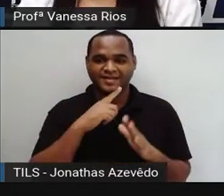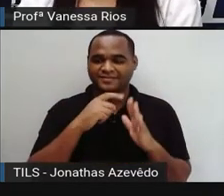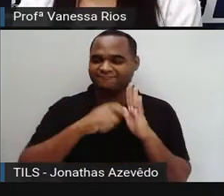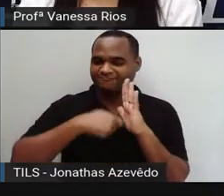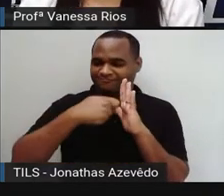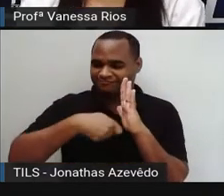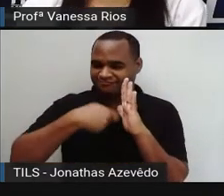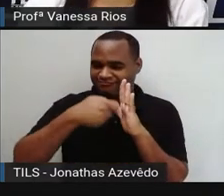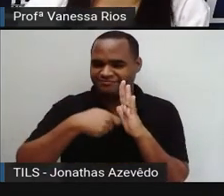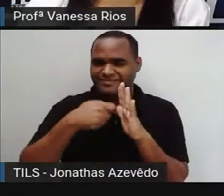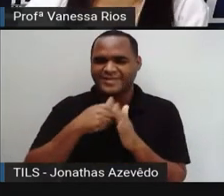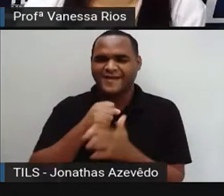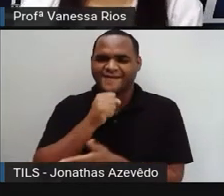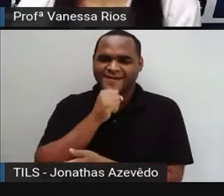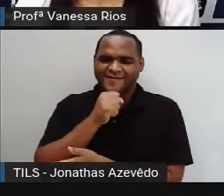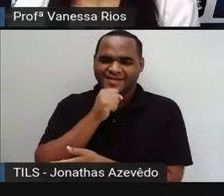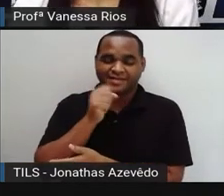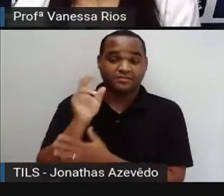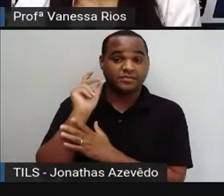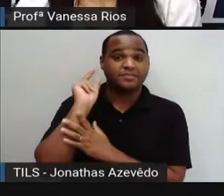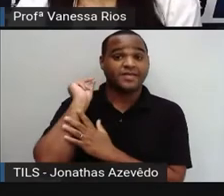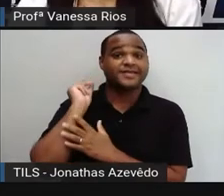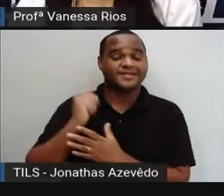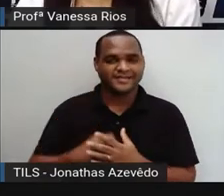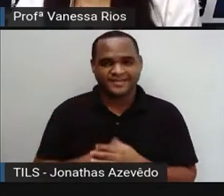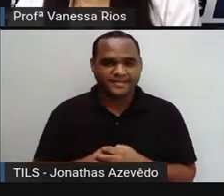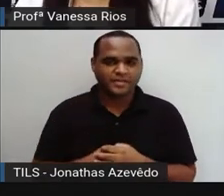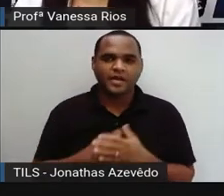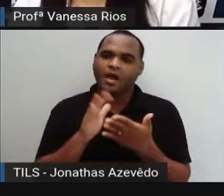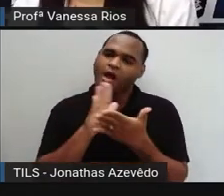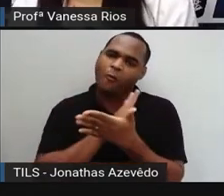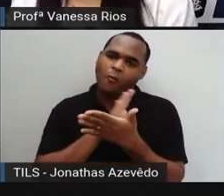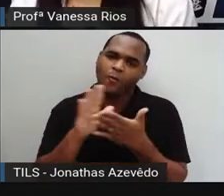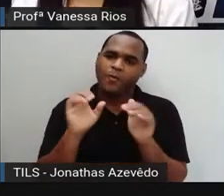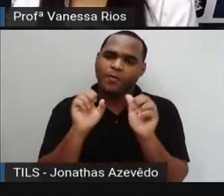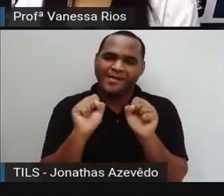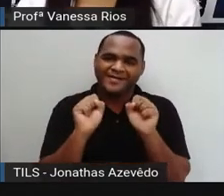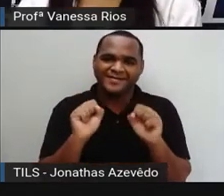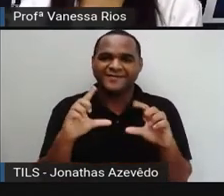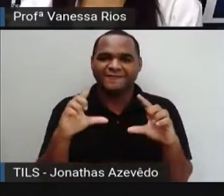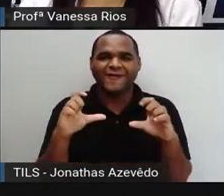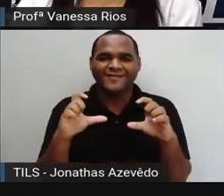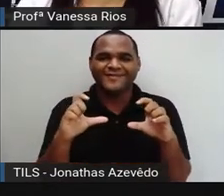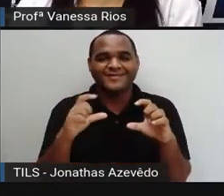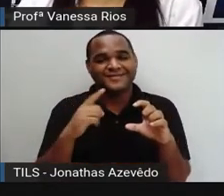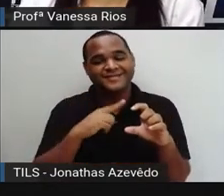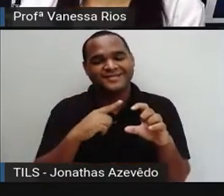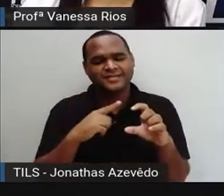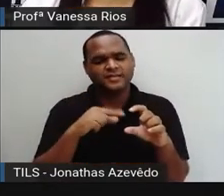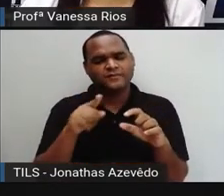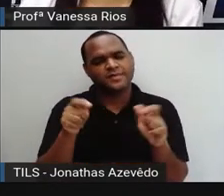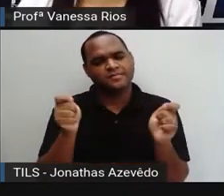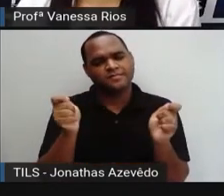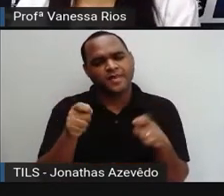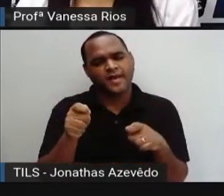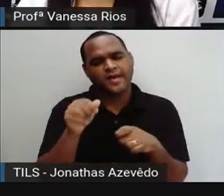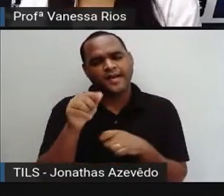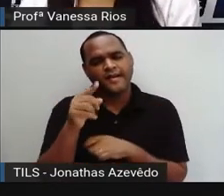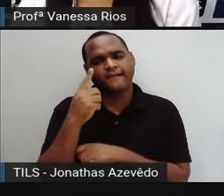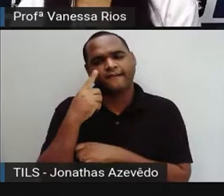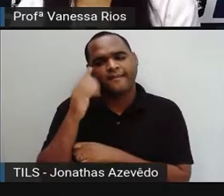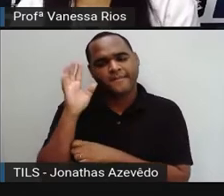modelo aí bem antigo. E aí algumas supostas fotografias para a gente ir fazendo a